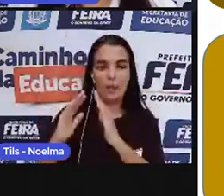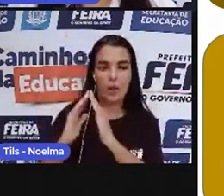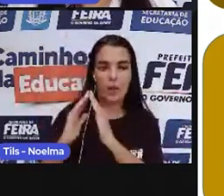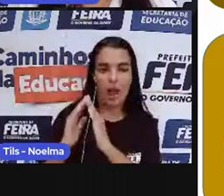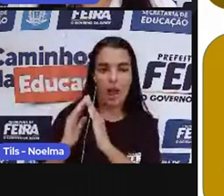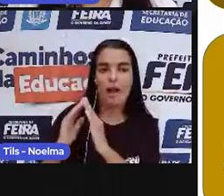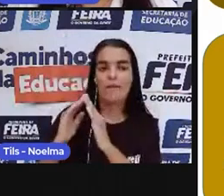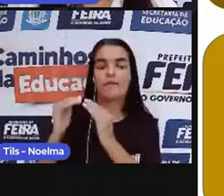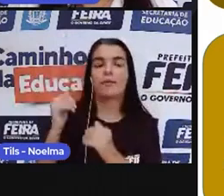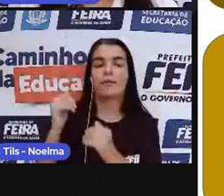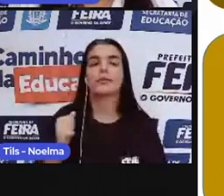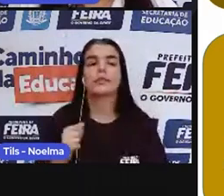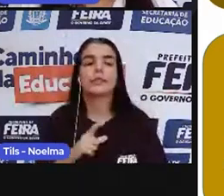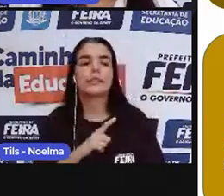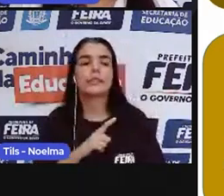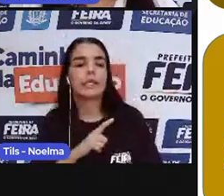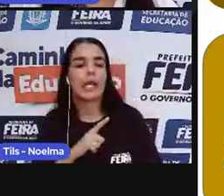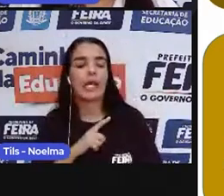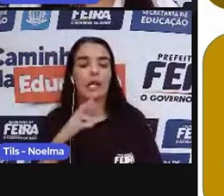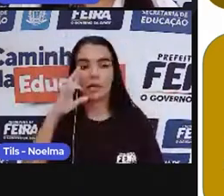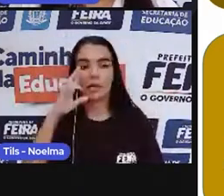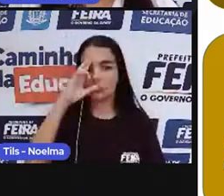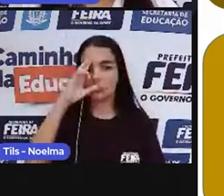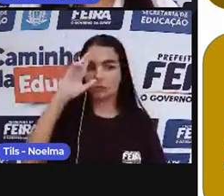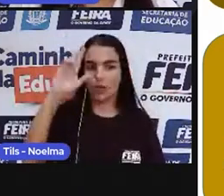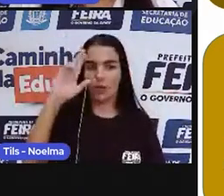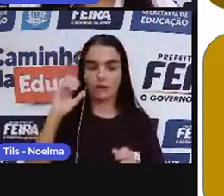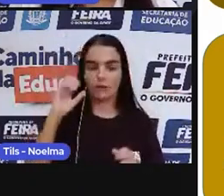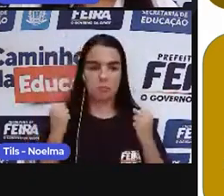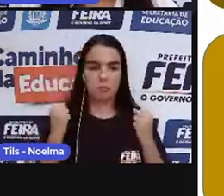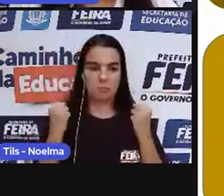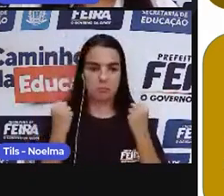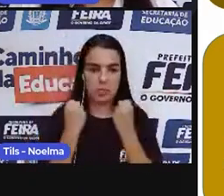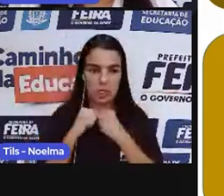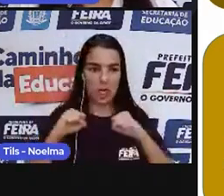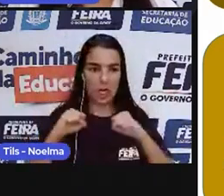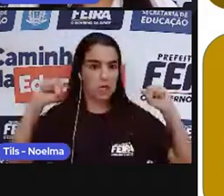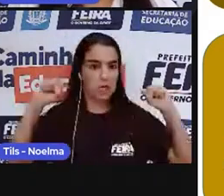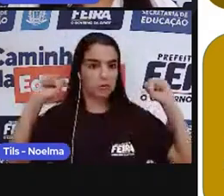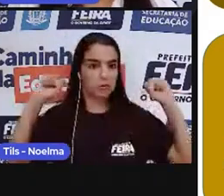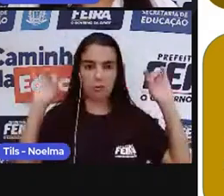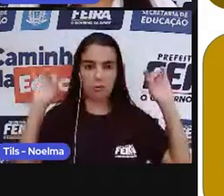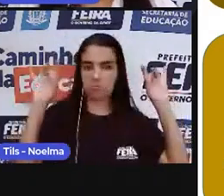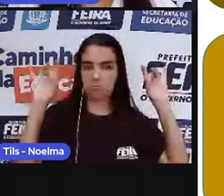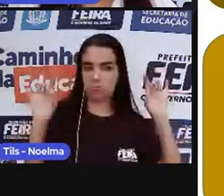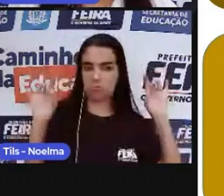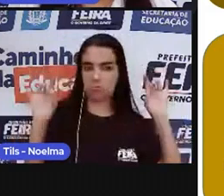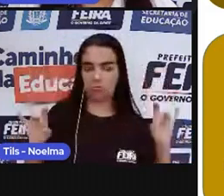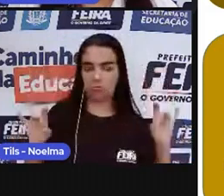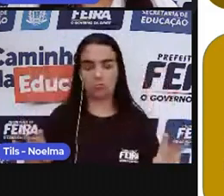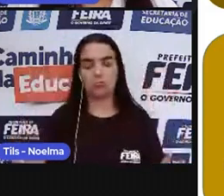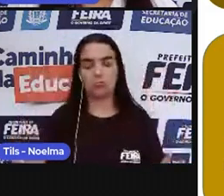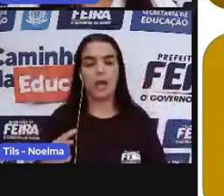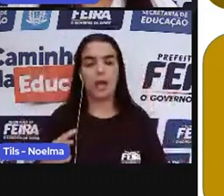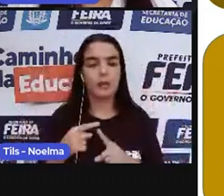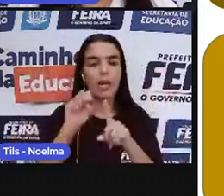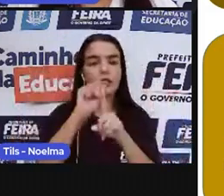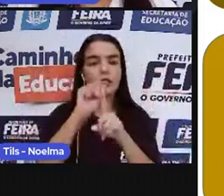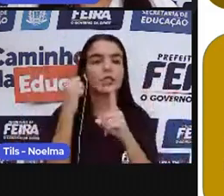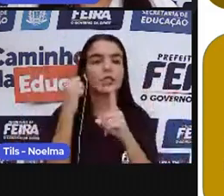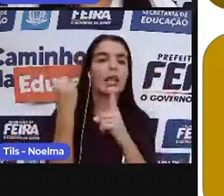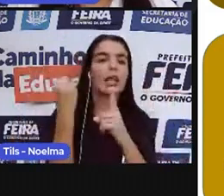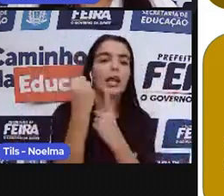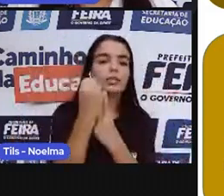Desempenhando a autoridade ali de papel patriarcal, que a gente tinha uma sociedade patriarcal na época, e